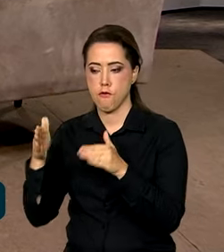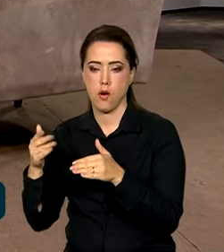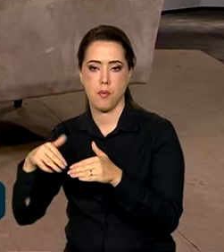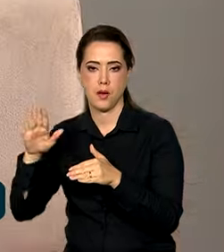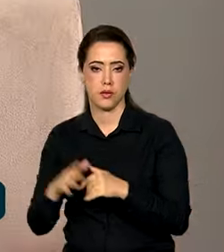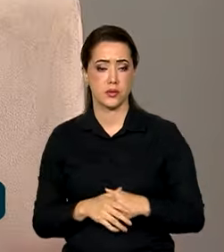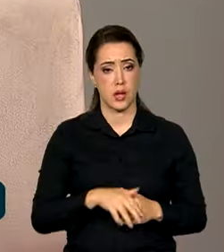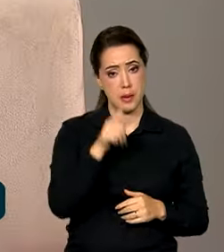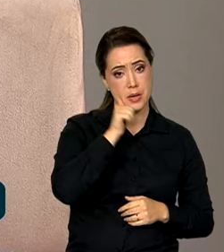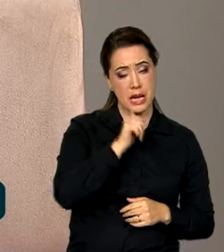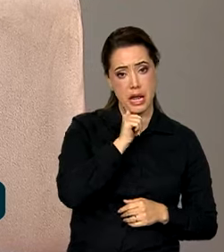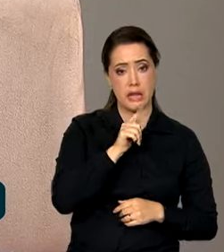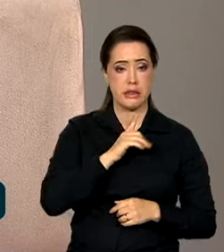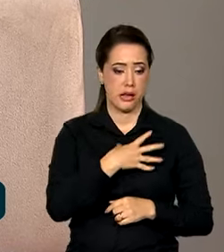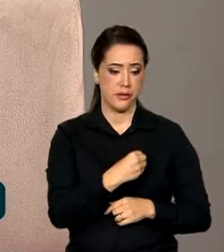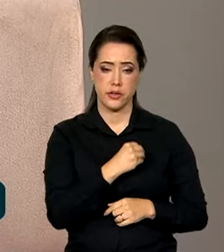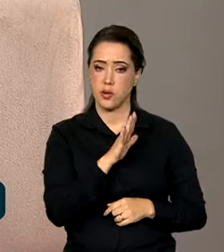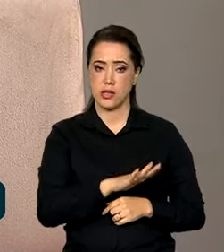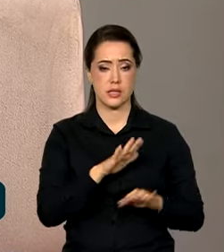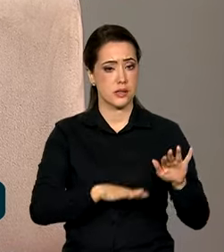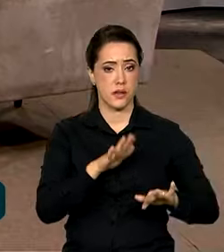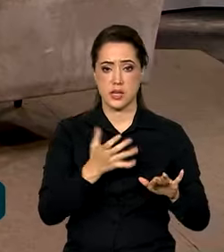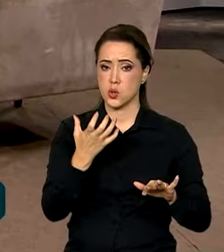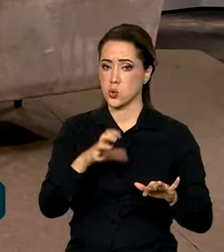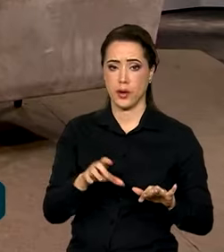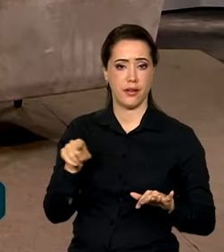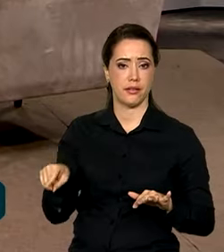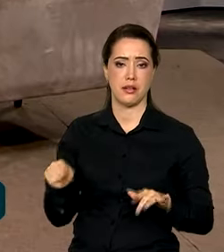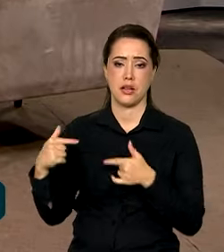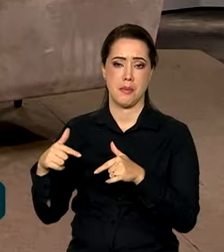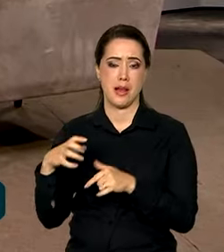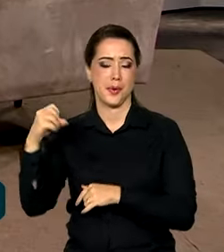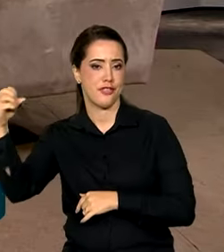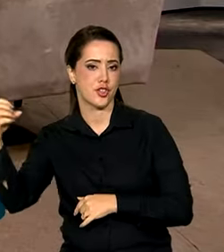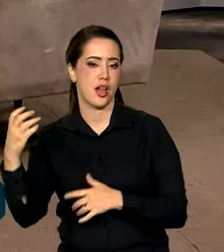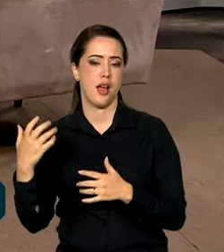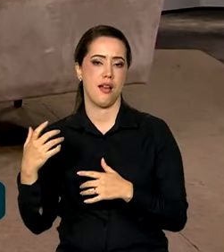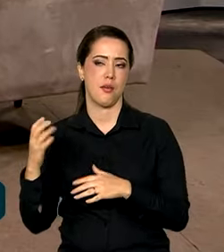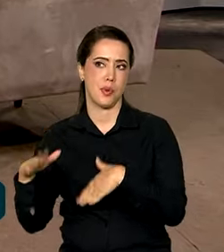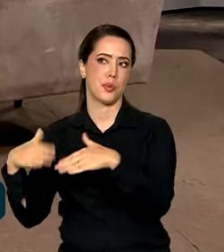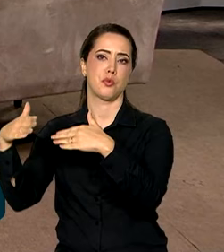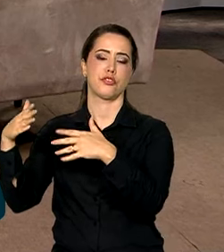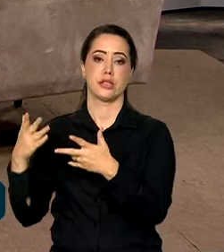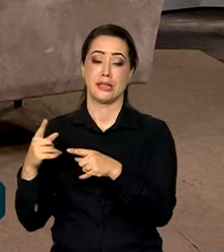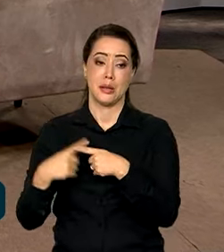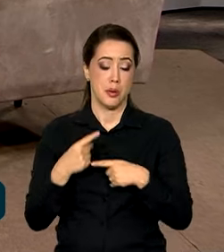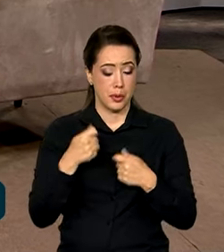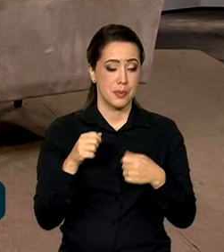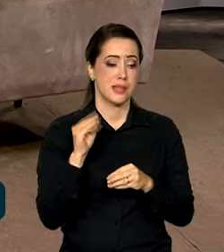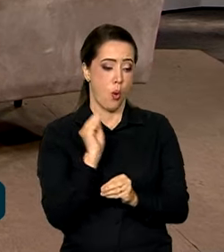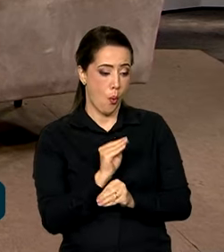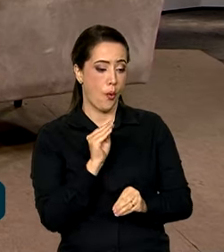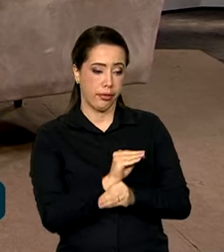Uma mulher que tem filho, muitas vezes, ela abre mão da sua carreira ou da sua promoção para poder conciliar o cuidado,